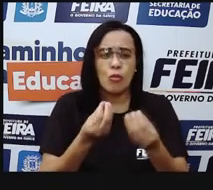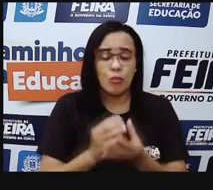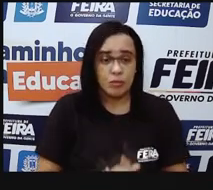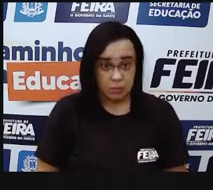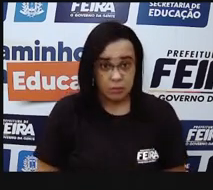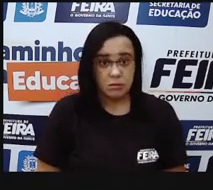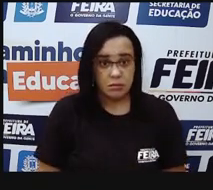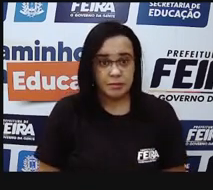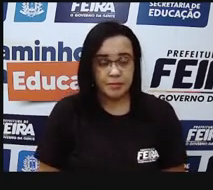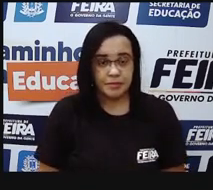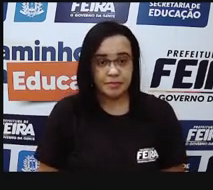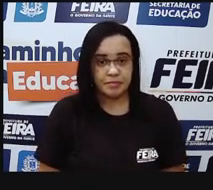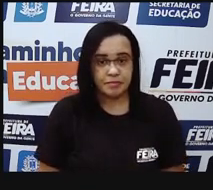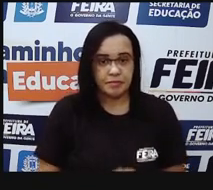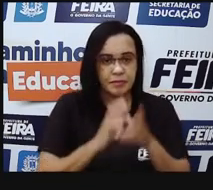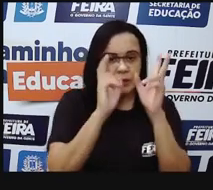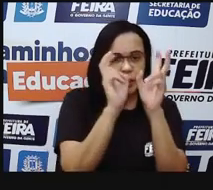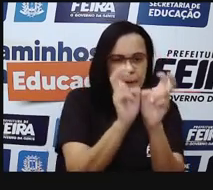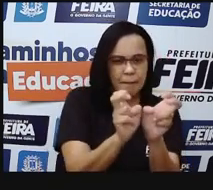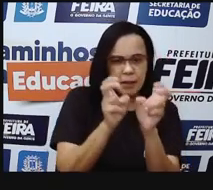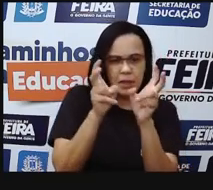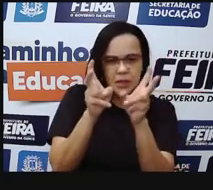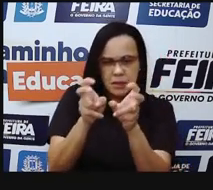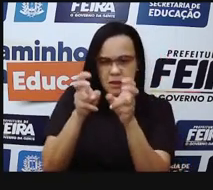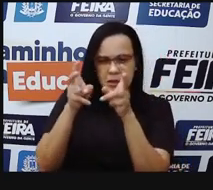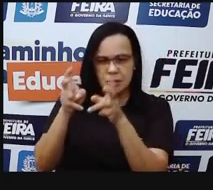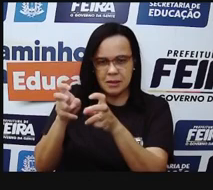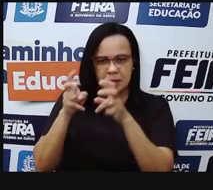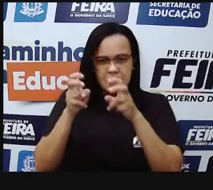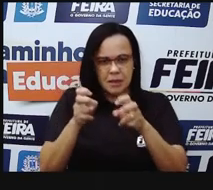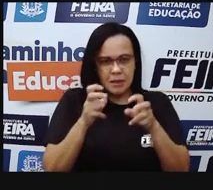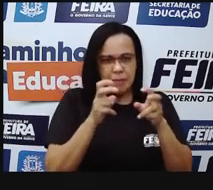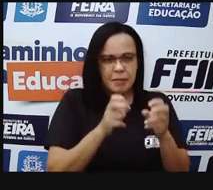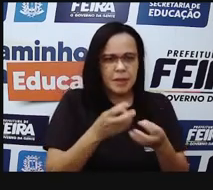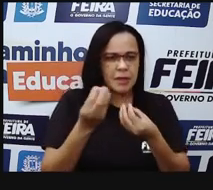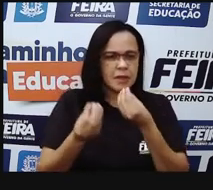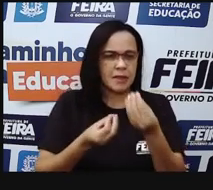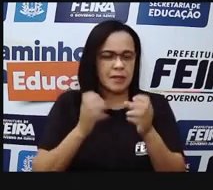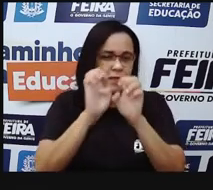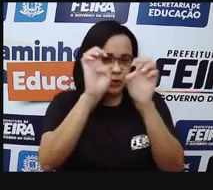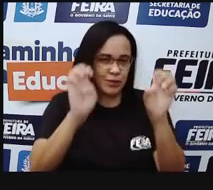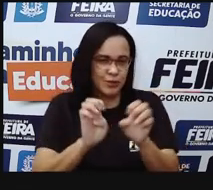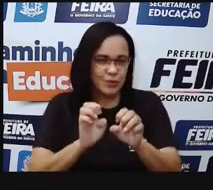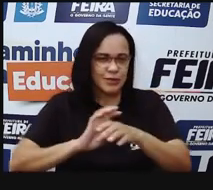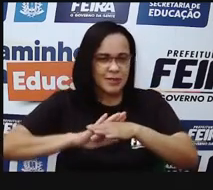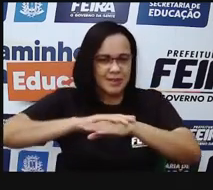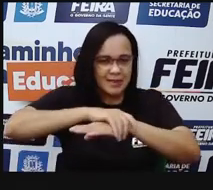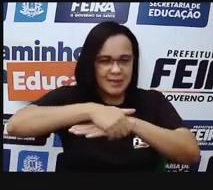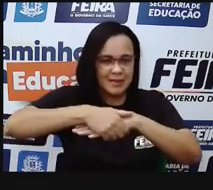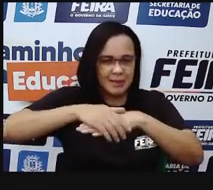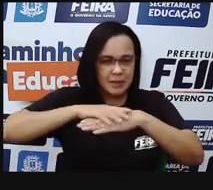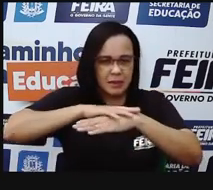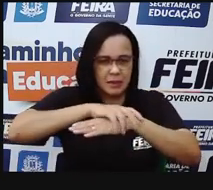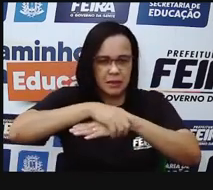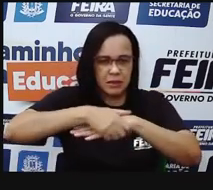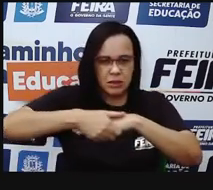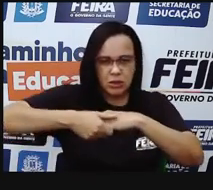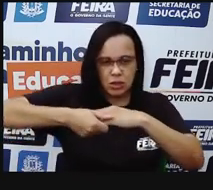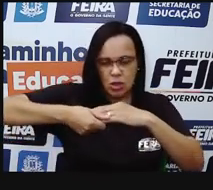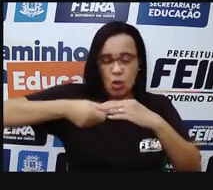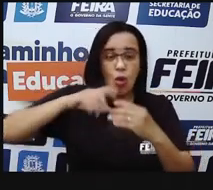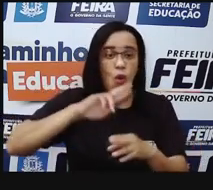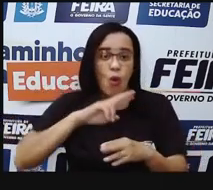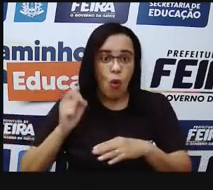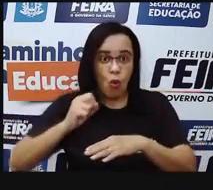perceber que em algum lugar é lixo, a estrutura é lisa de algum objeto, ou então é áspera, né?